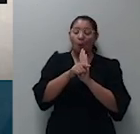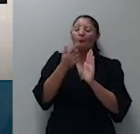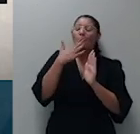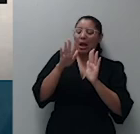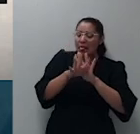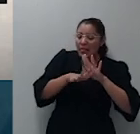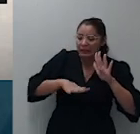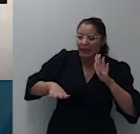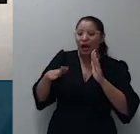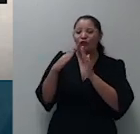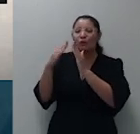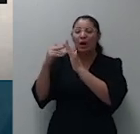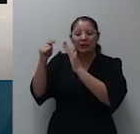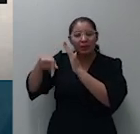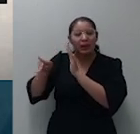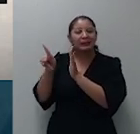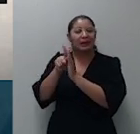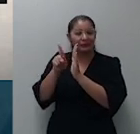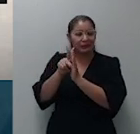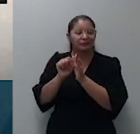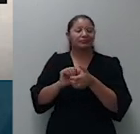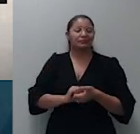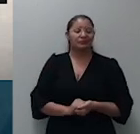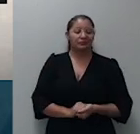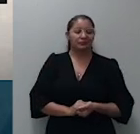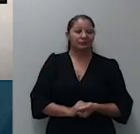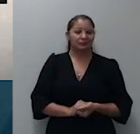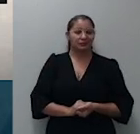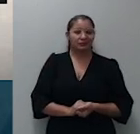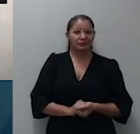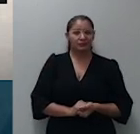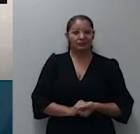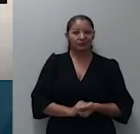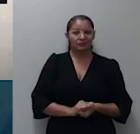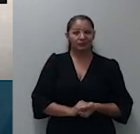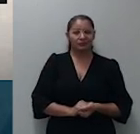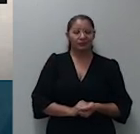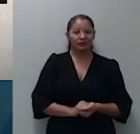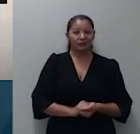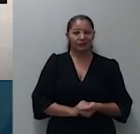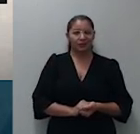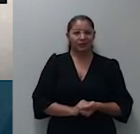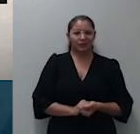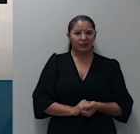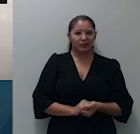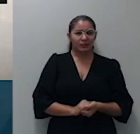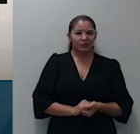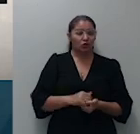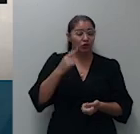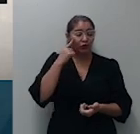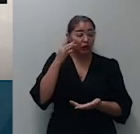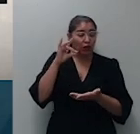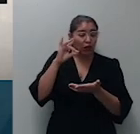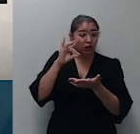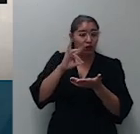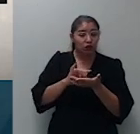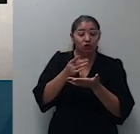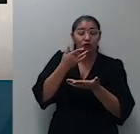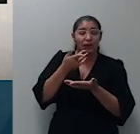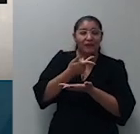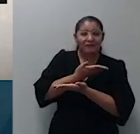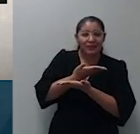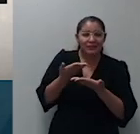consideradas as suas peculiaridades notadamente a de estar em parte invadido e de ser transpassado por uma faixa